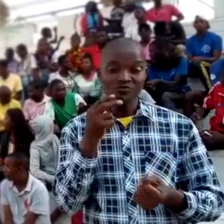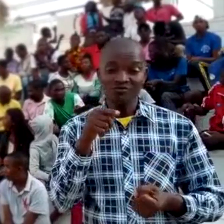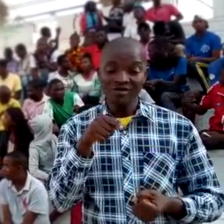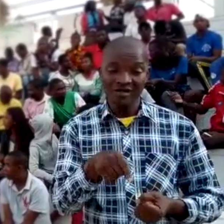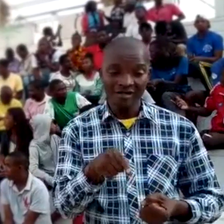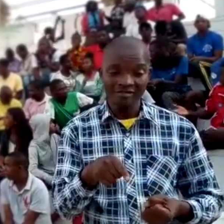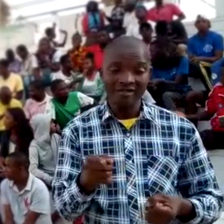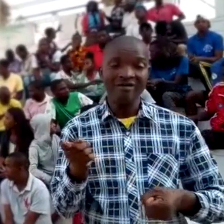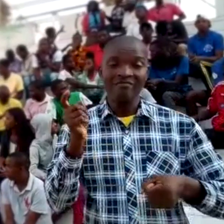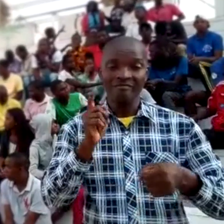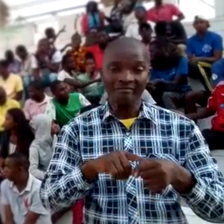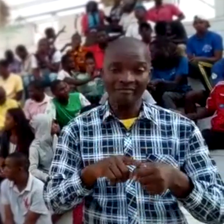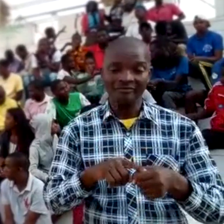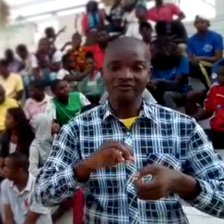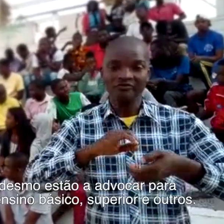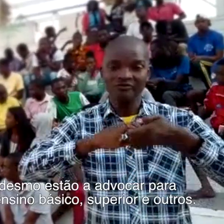que consigam emprego.